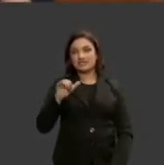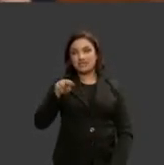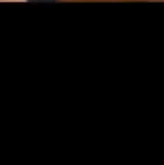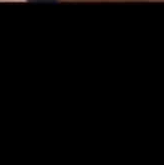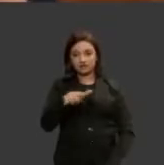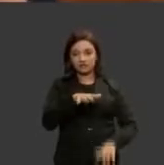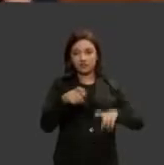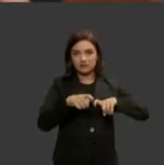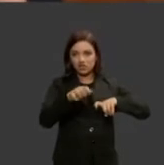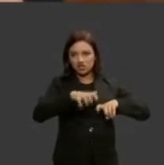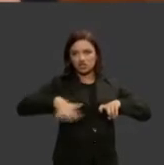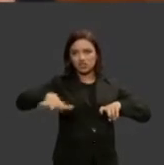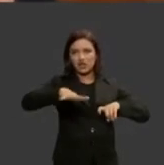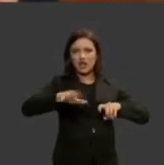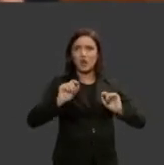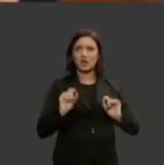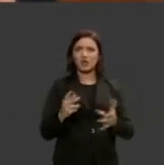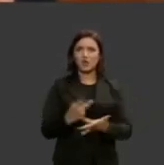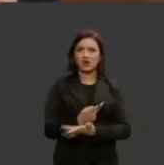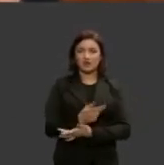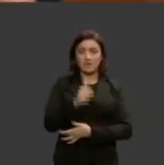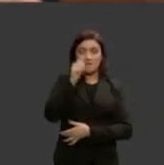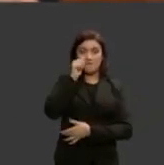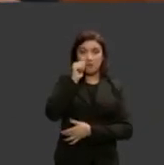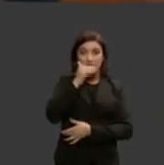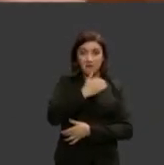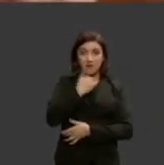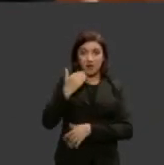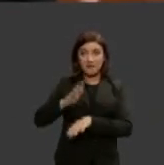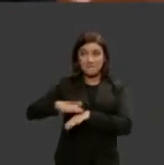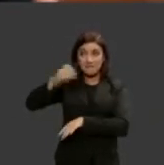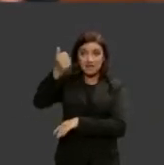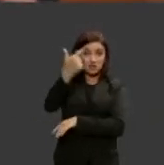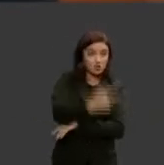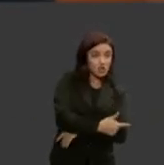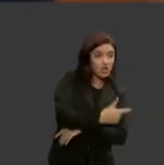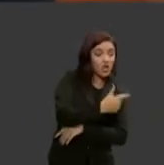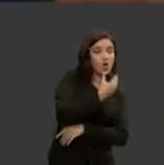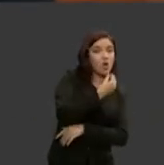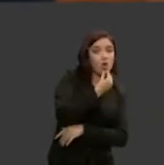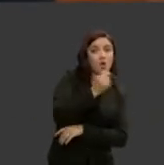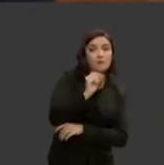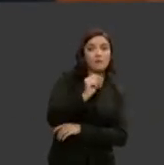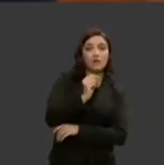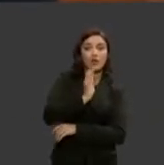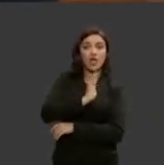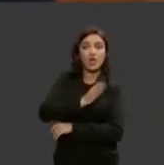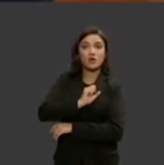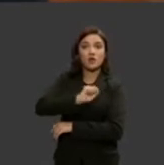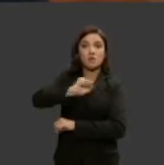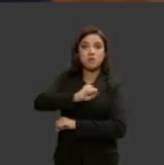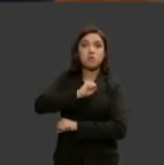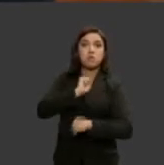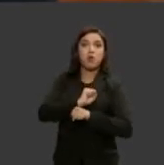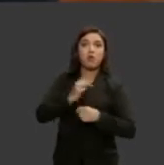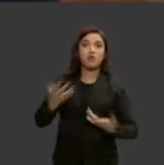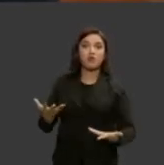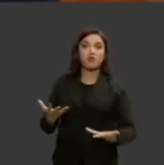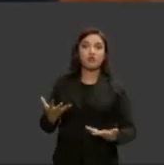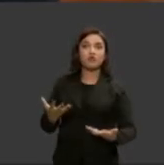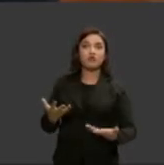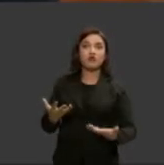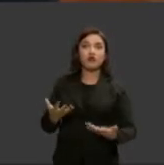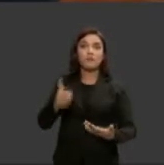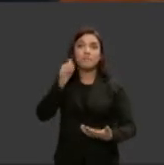estamos nós mulheres morrendo mais do que os homens de infarto não porque nós tenhamos mais infartos mas